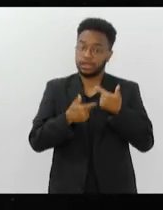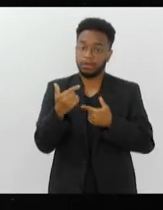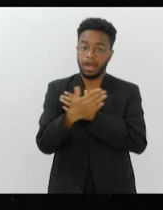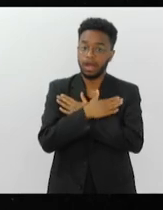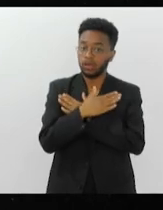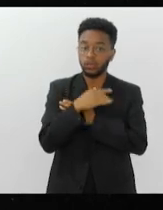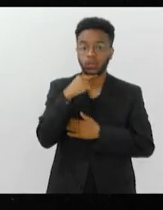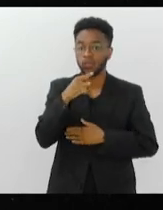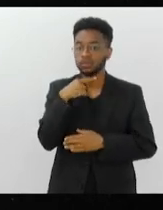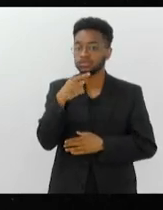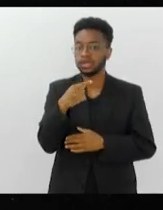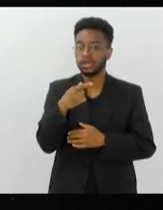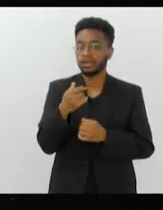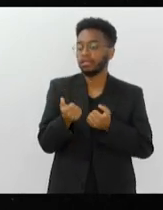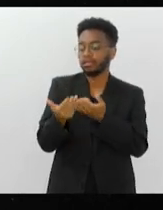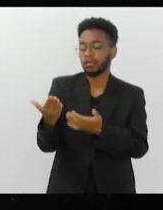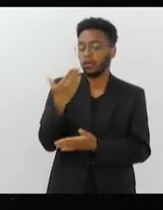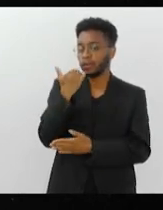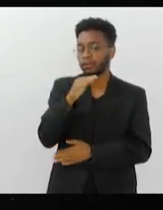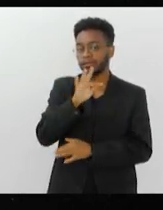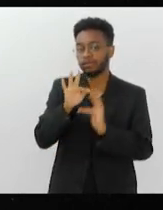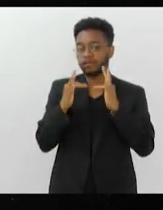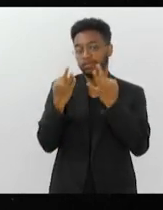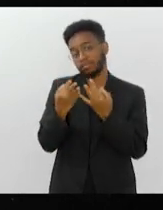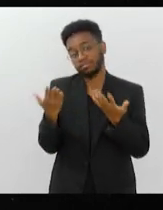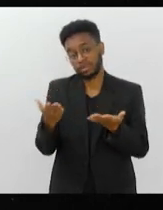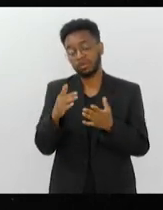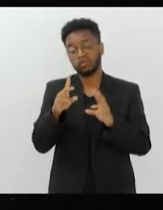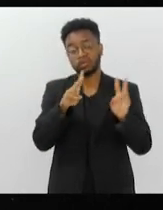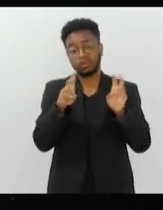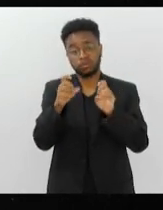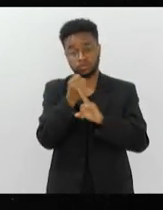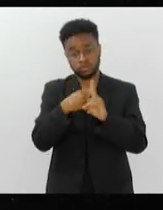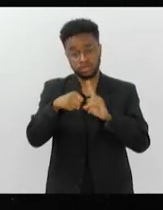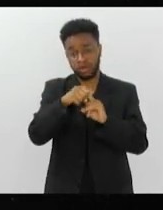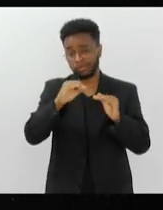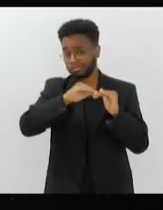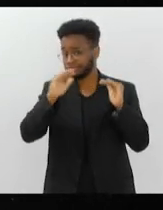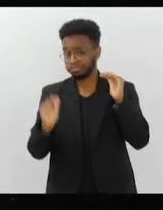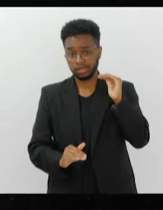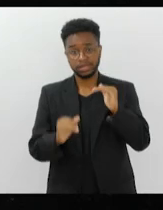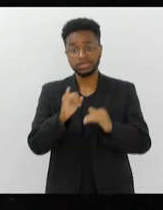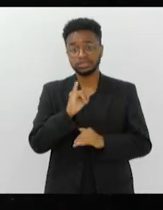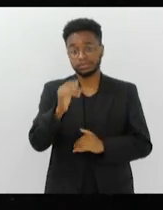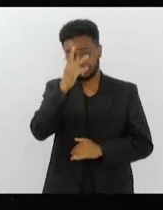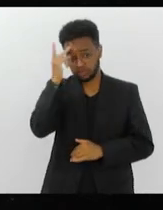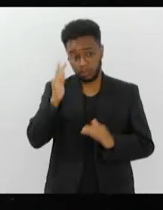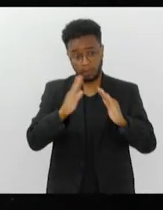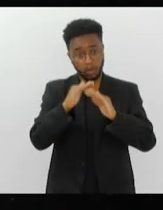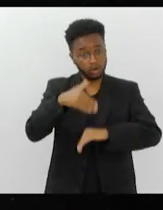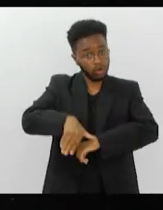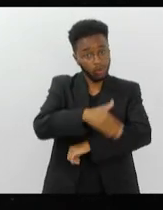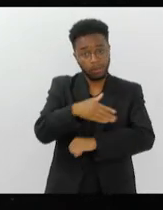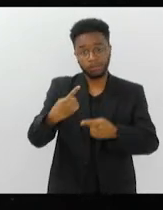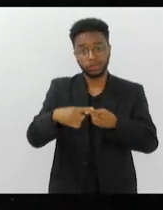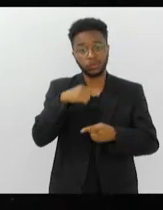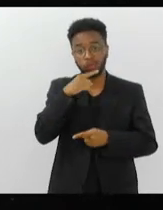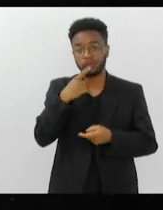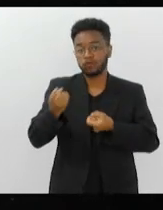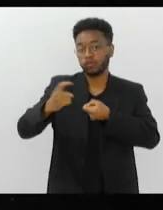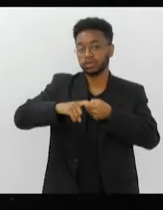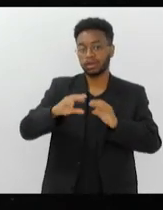família. Aí a situação social se agrava mais ainda, como muitas pessoas que moram na rua, porque às vezes não tem a opção de voltar